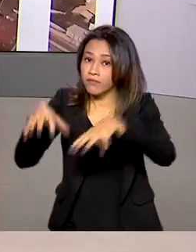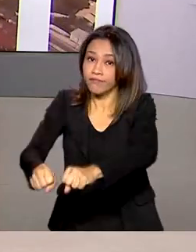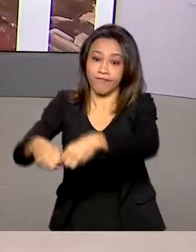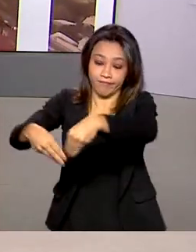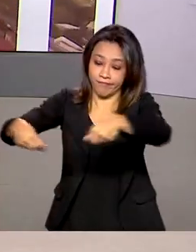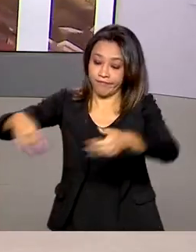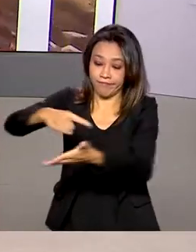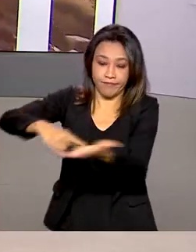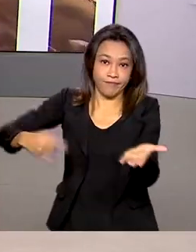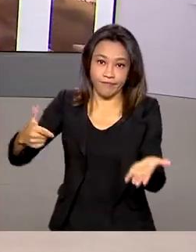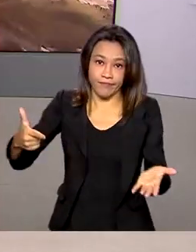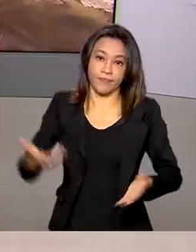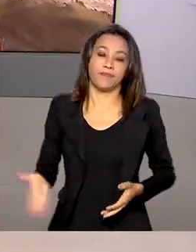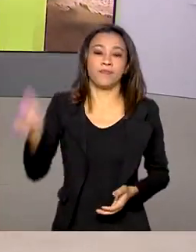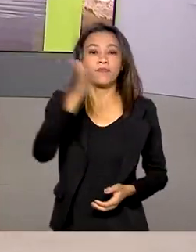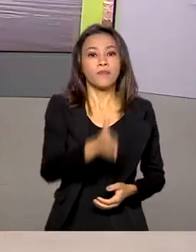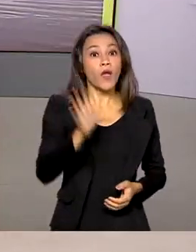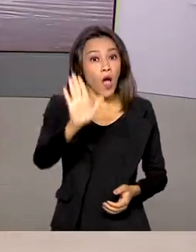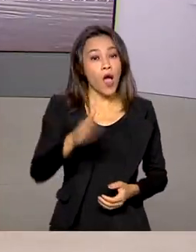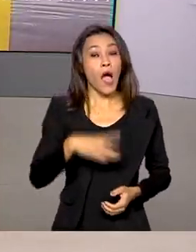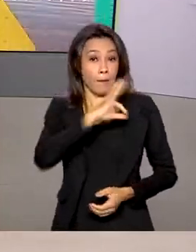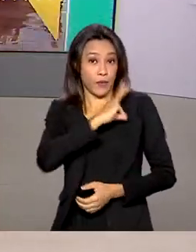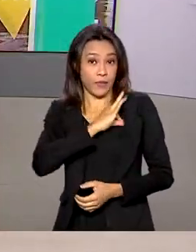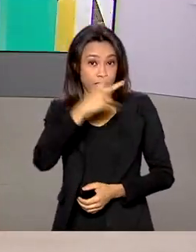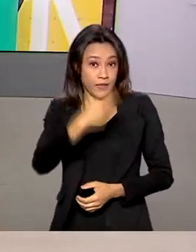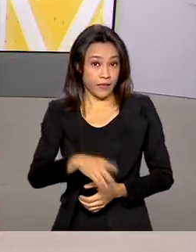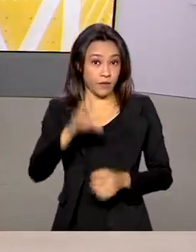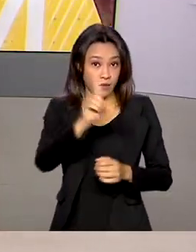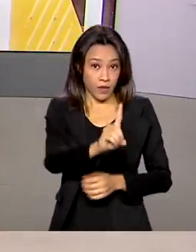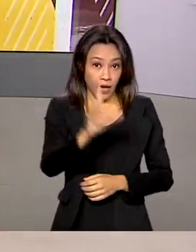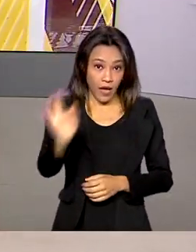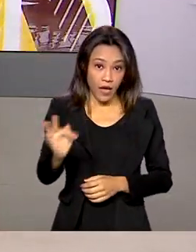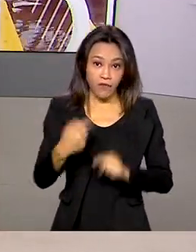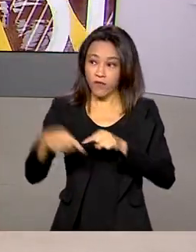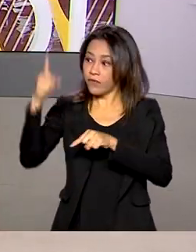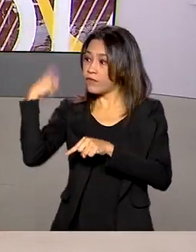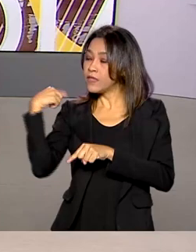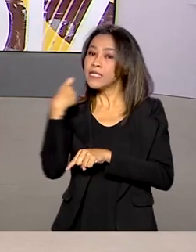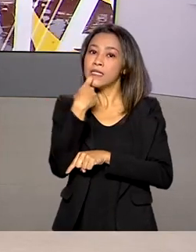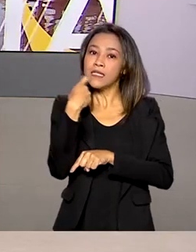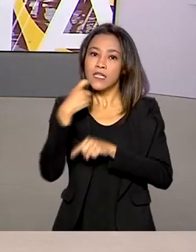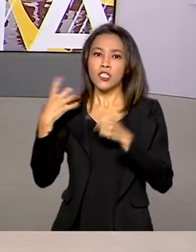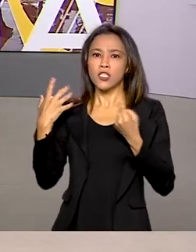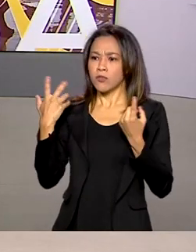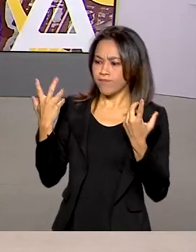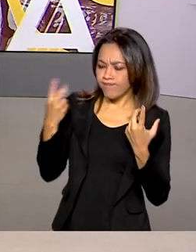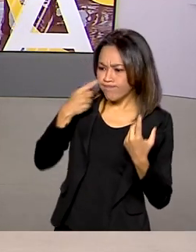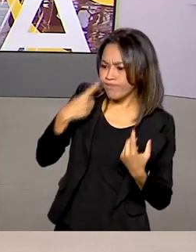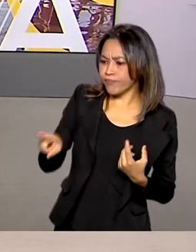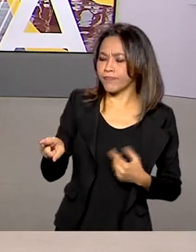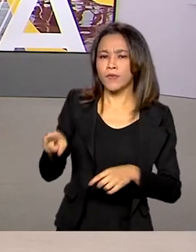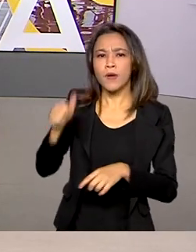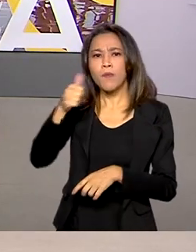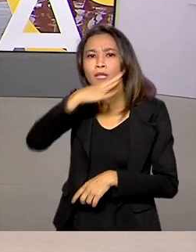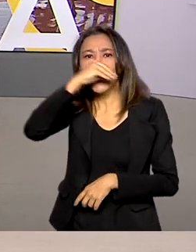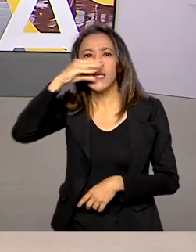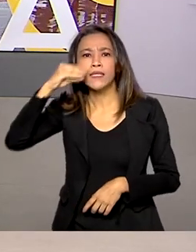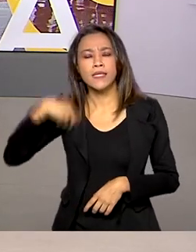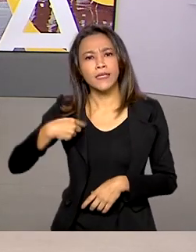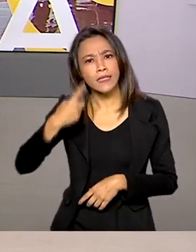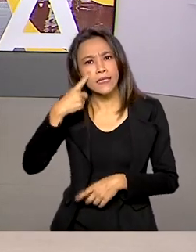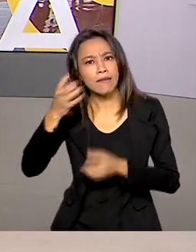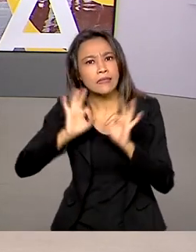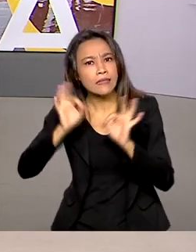Olha só essa história. Polícia Civil do Distrito Federal apreendeu na sexta-feira uma adolescente que planejava atacar